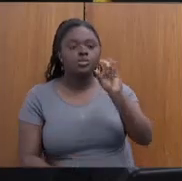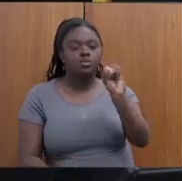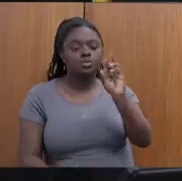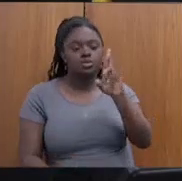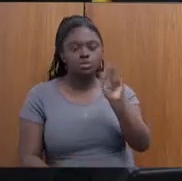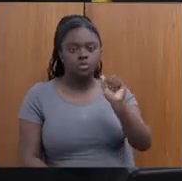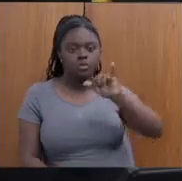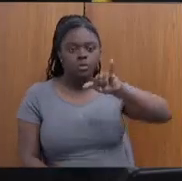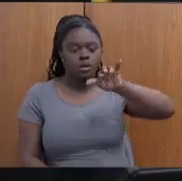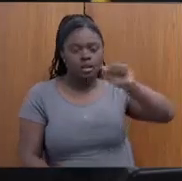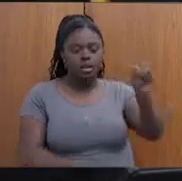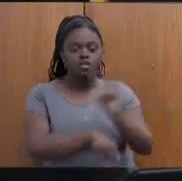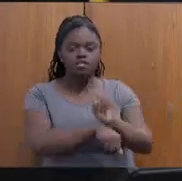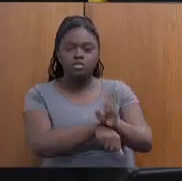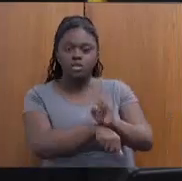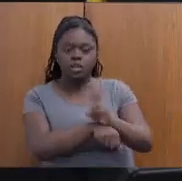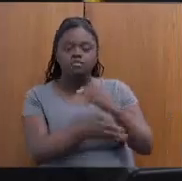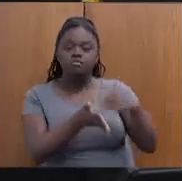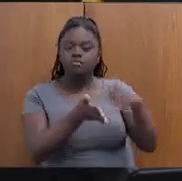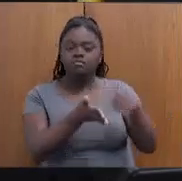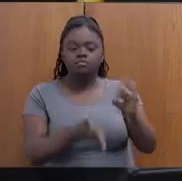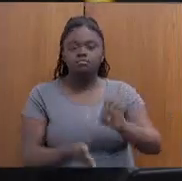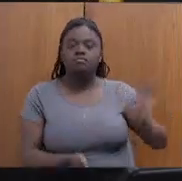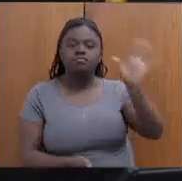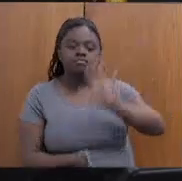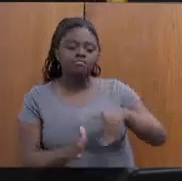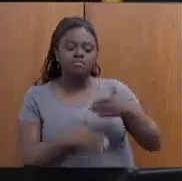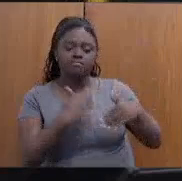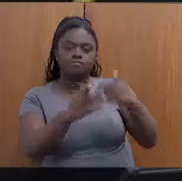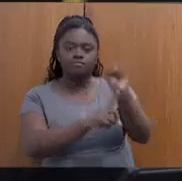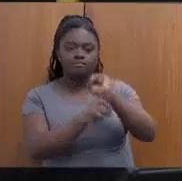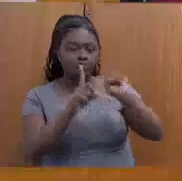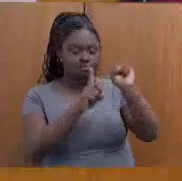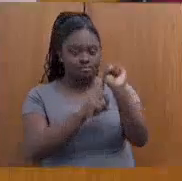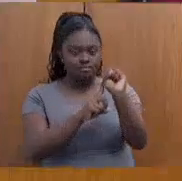Santo, chefe de gabinete da Secretaria de Estado e Desenvolvimento Social.